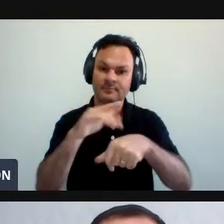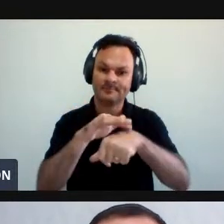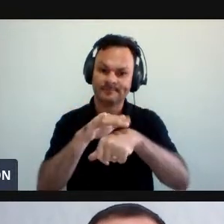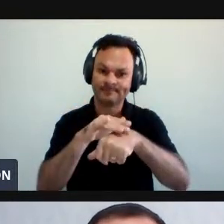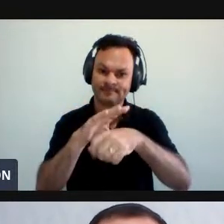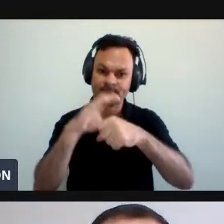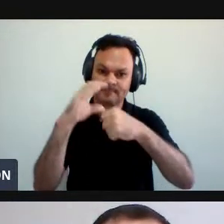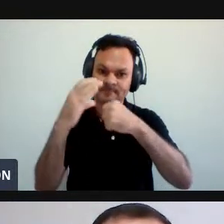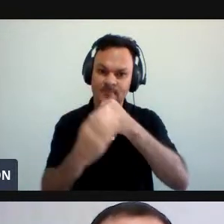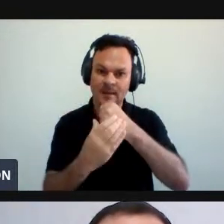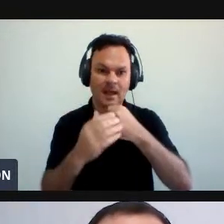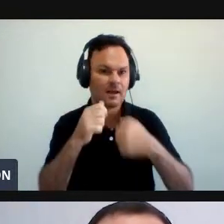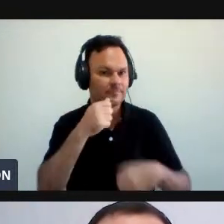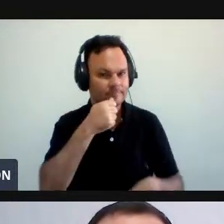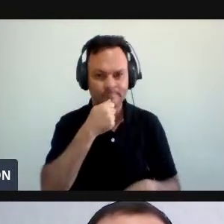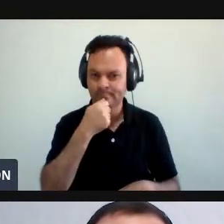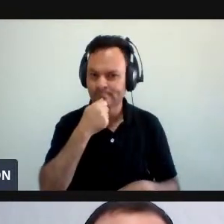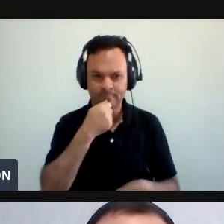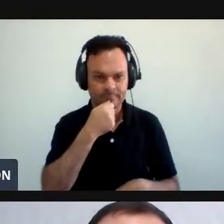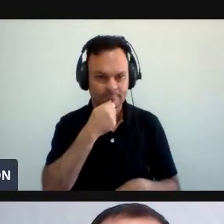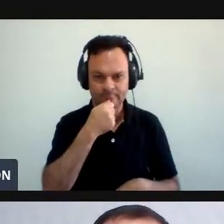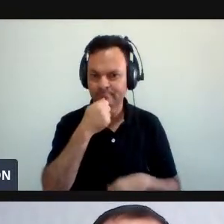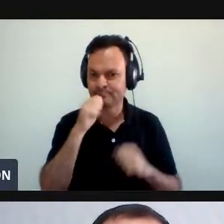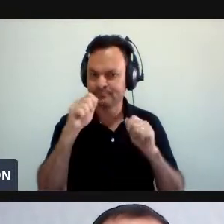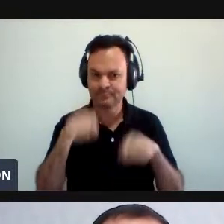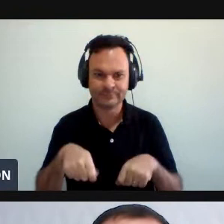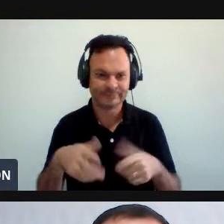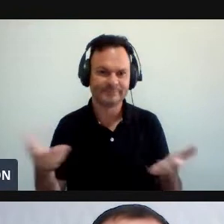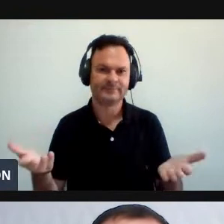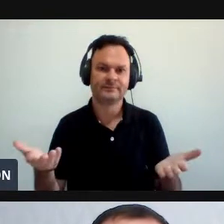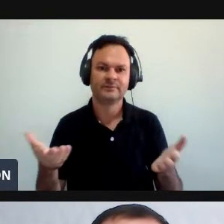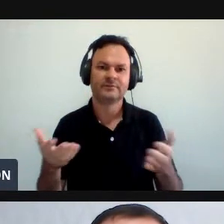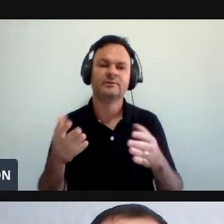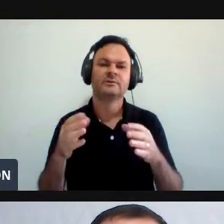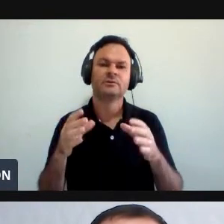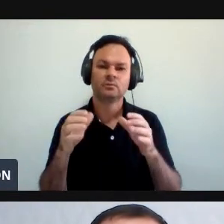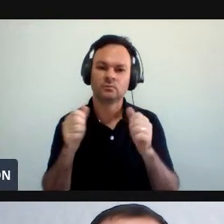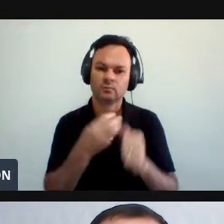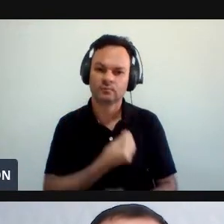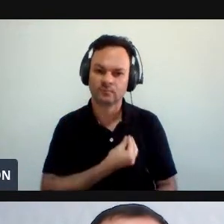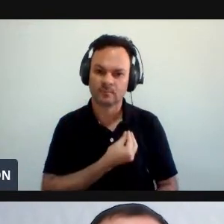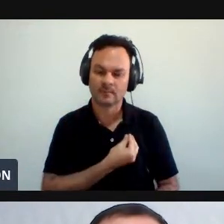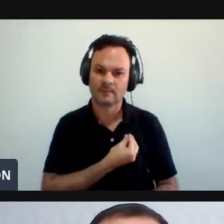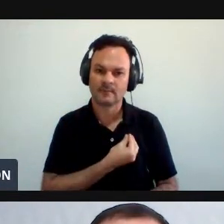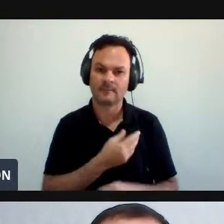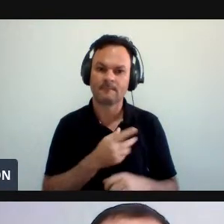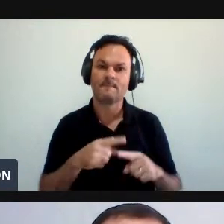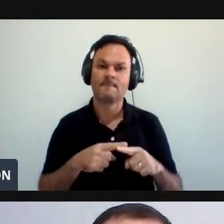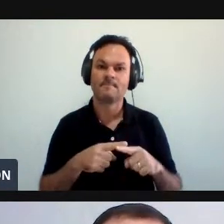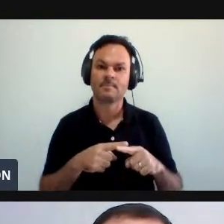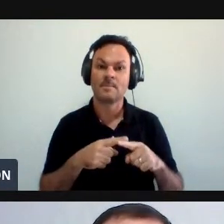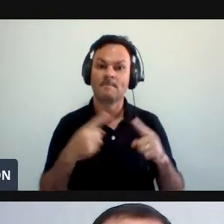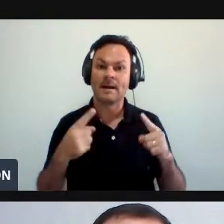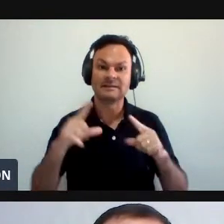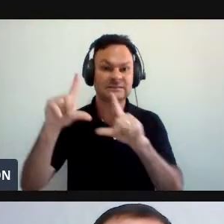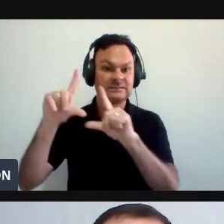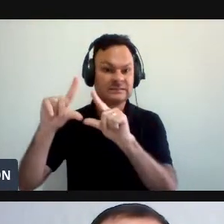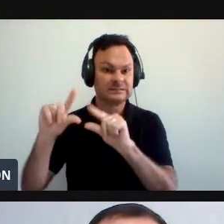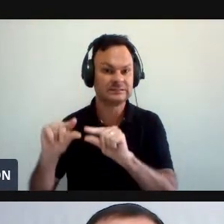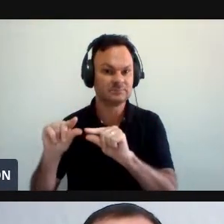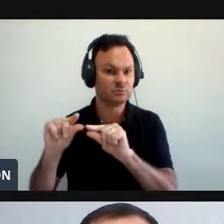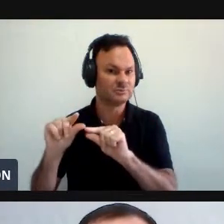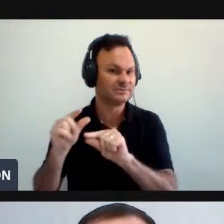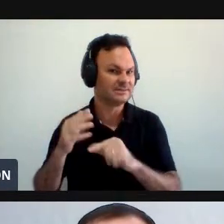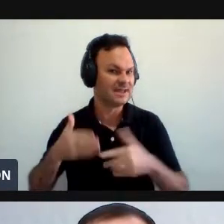tenhamos ainda Essa condição Mas Sem Diminuir A nossa alegria